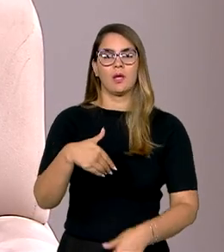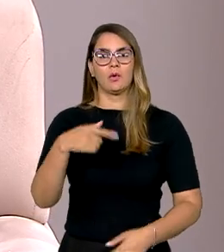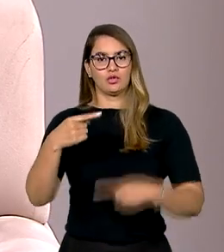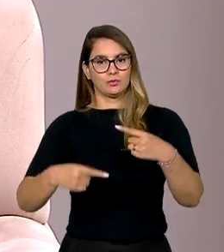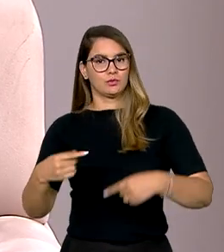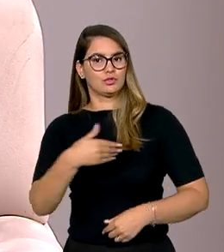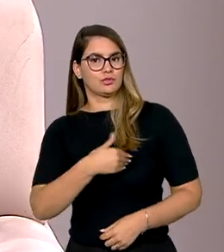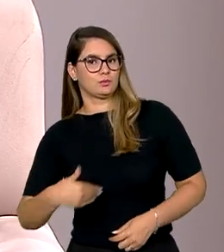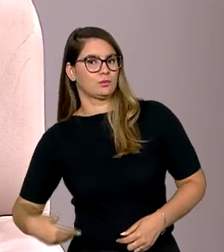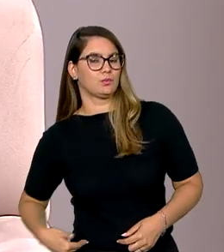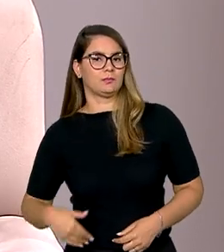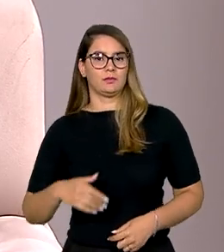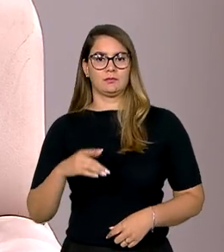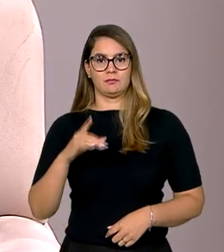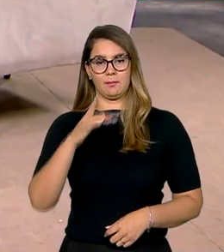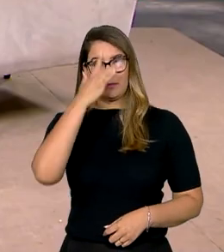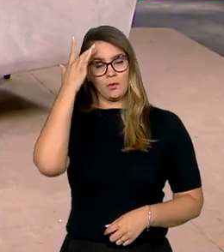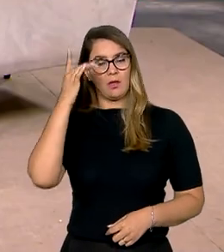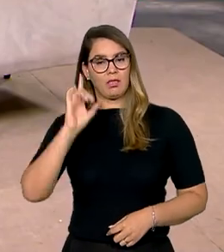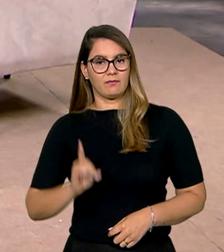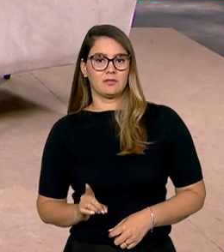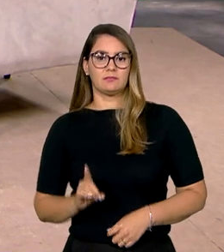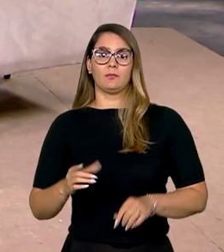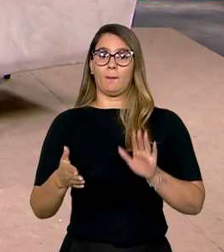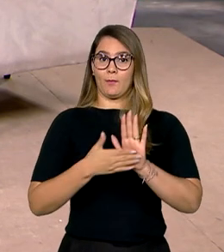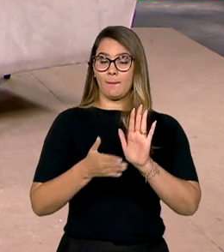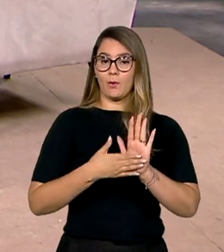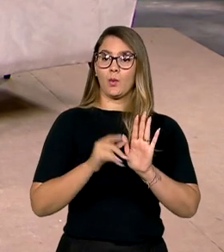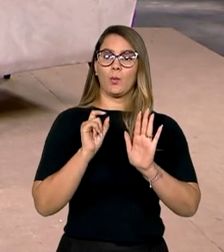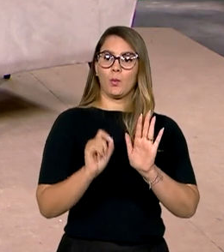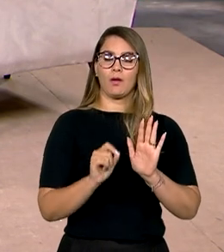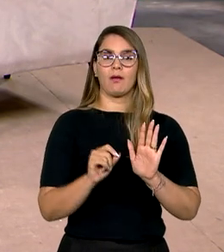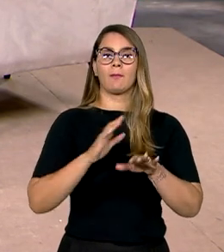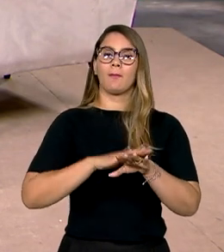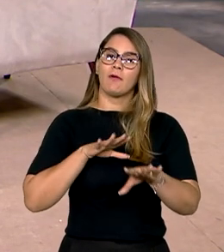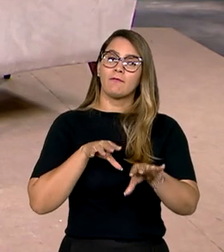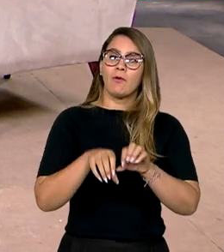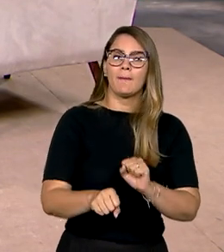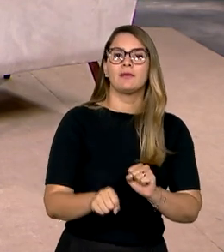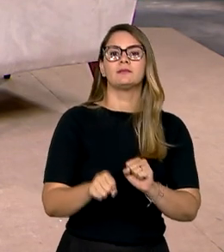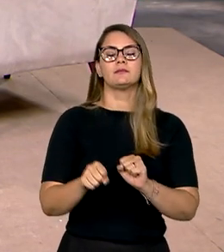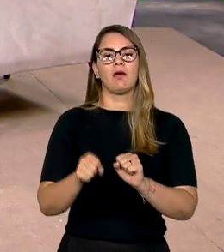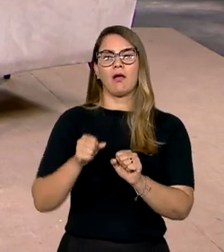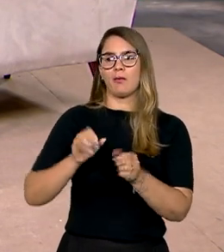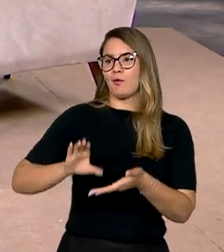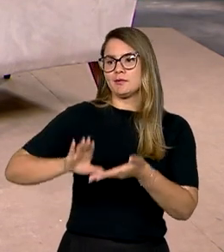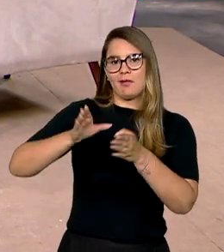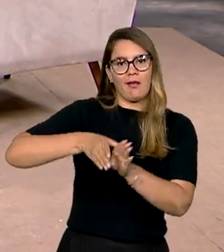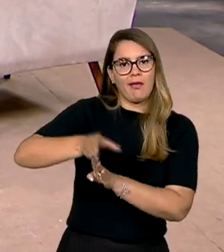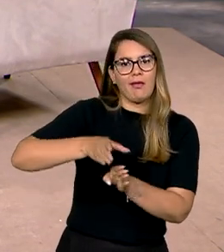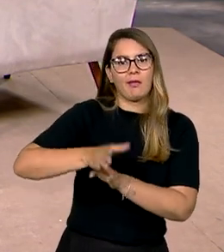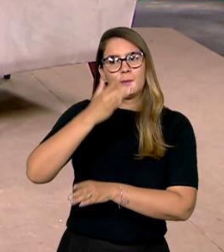atendam as pessoas com deficiência. O que o programa propõe, secretário, em termos de formação de conselheiros, por exemplo,